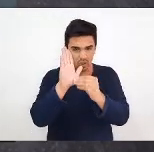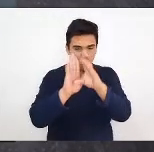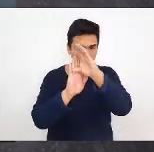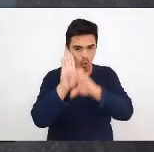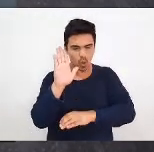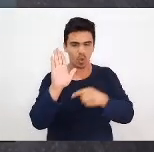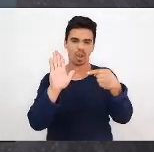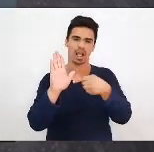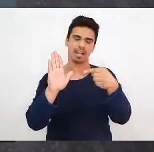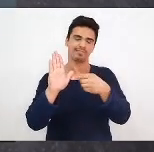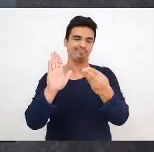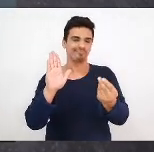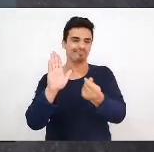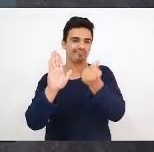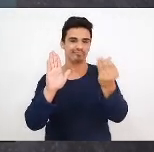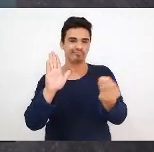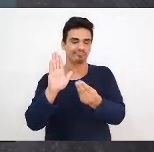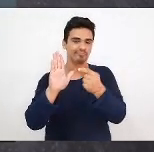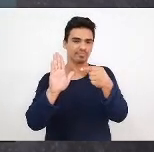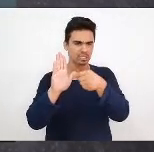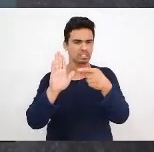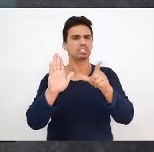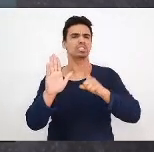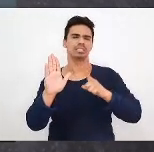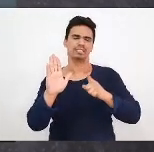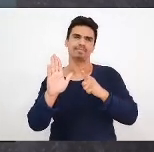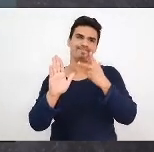já nos balizam de uma forma